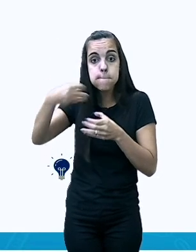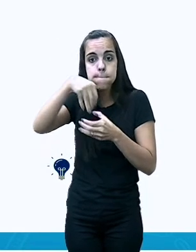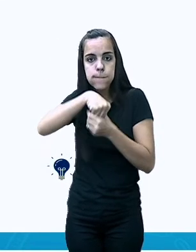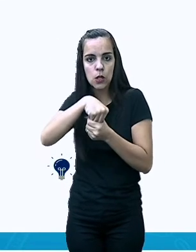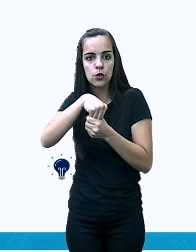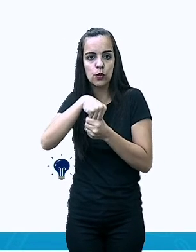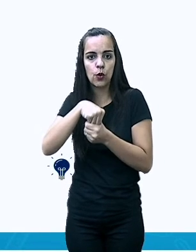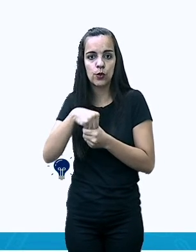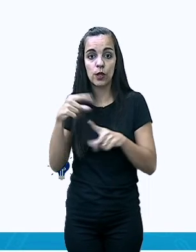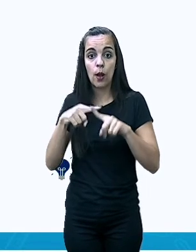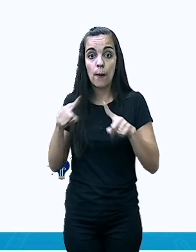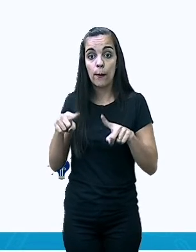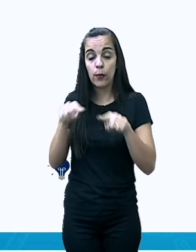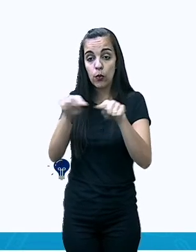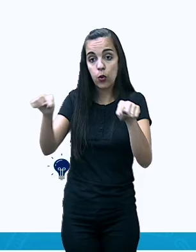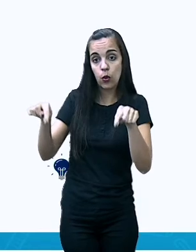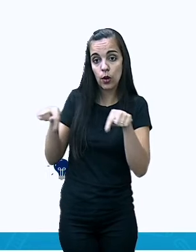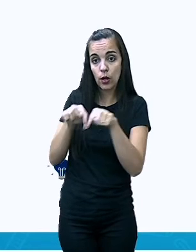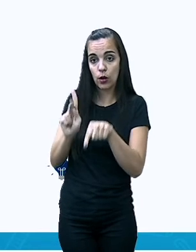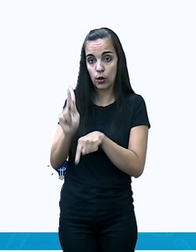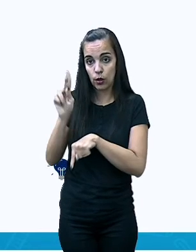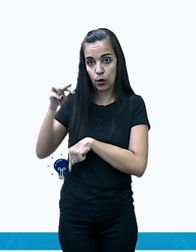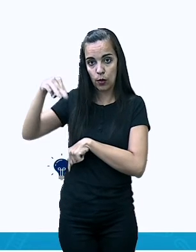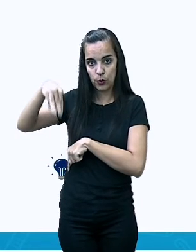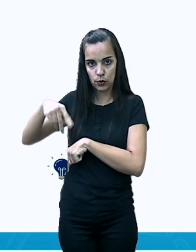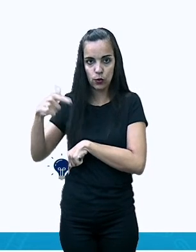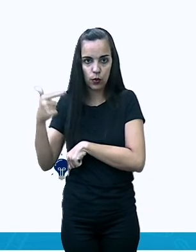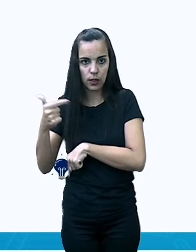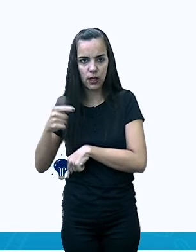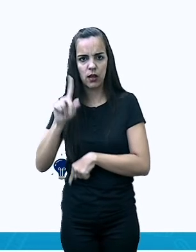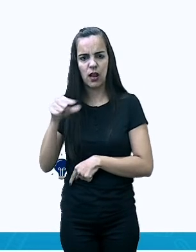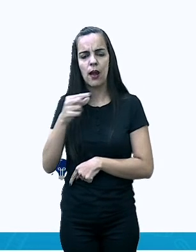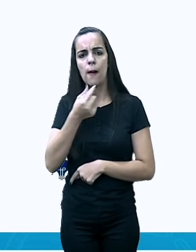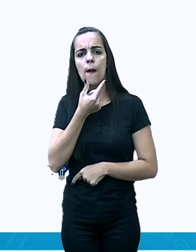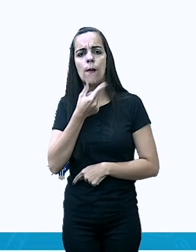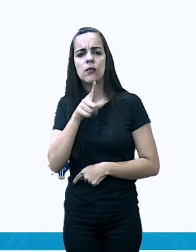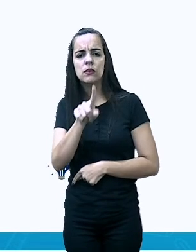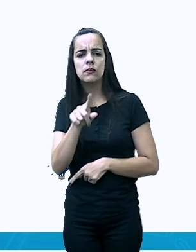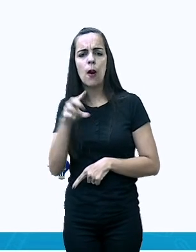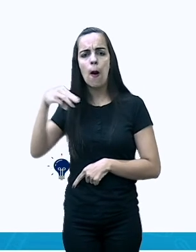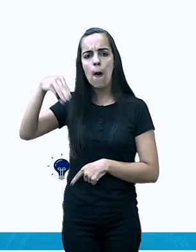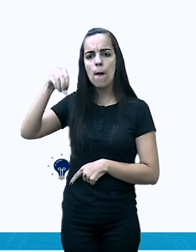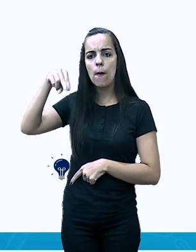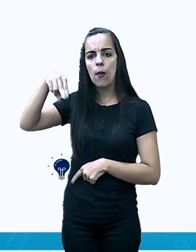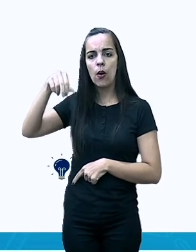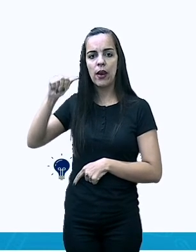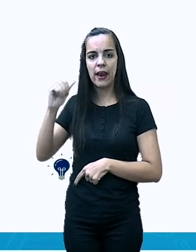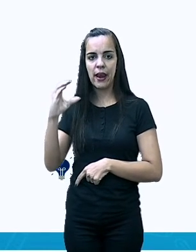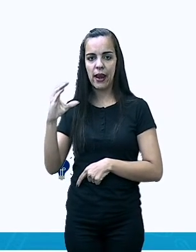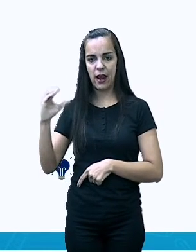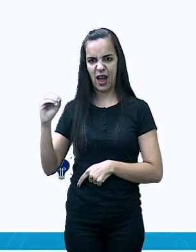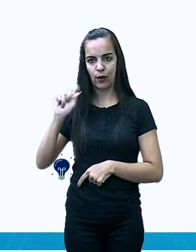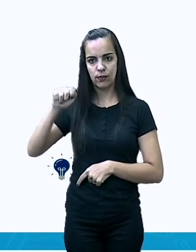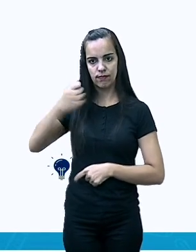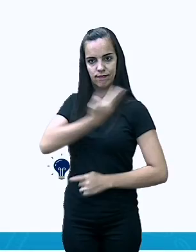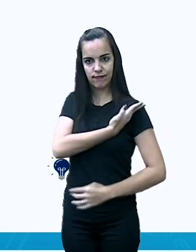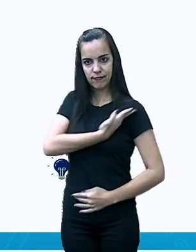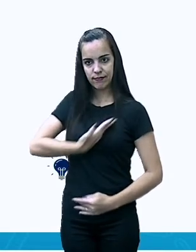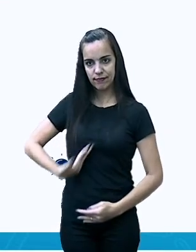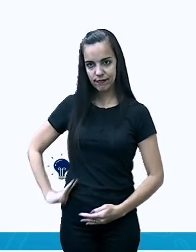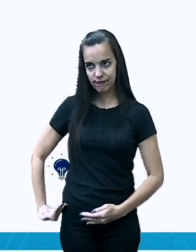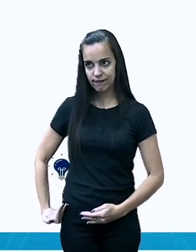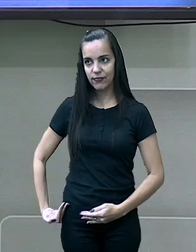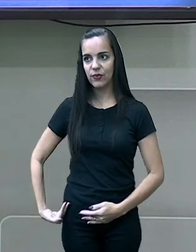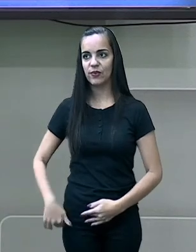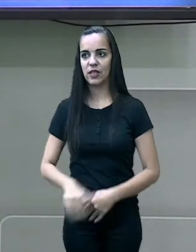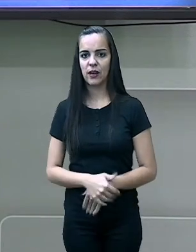Mônaco, 18 mil habitantes por quilômetro quadrado. Por que que Mônaco é povoado? Porque toda